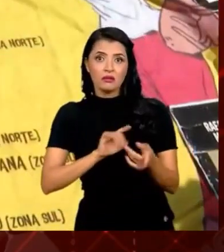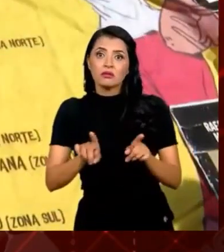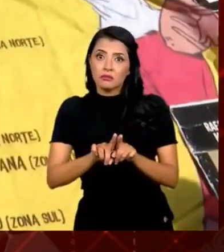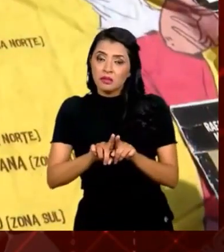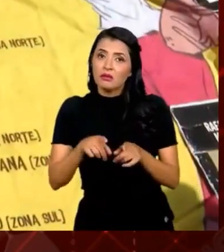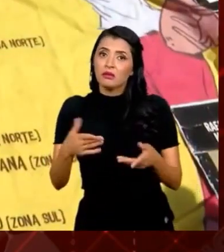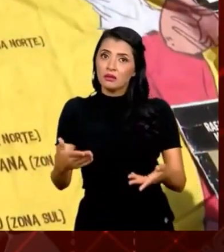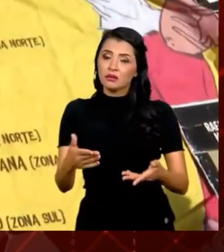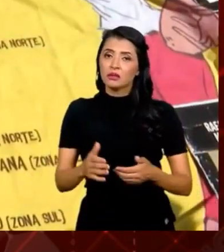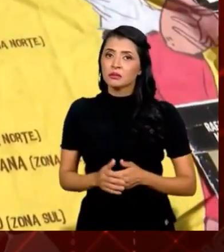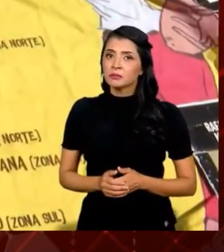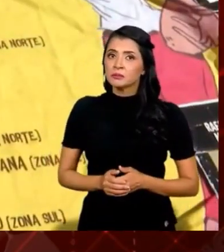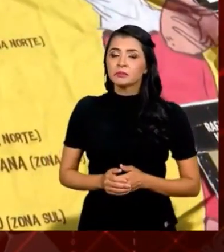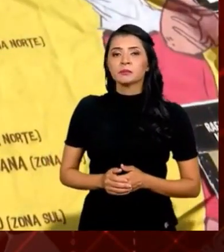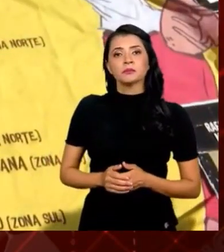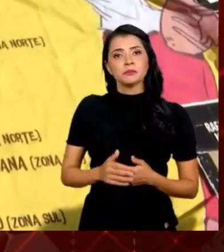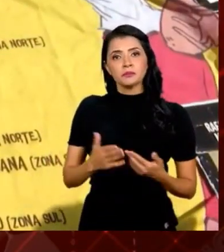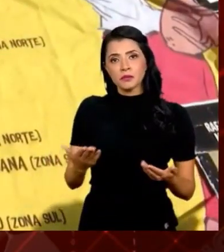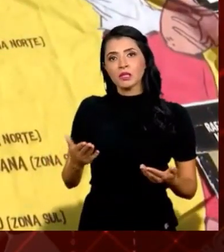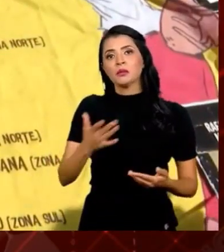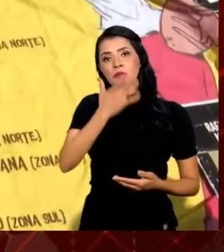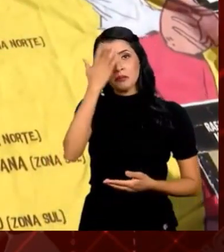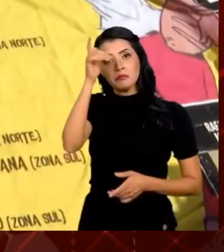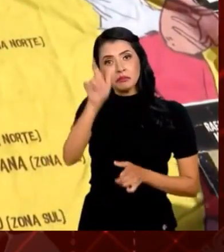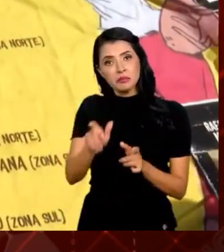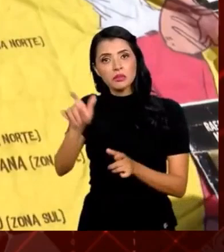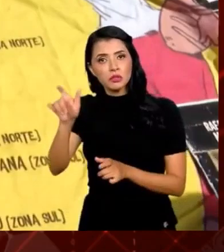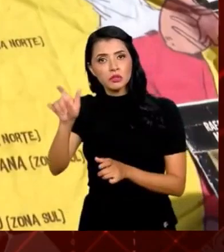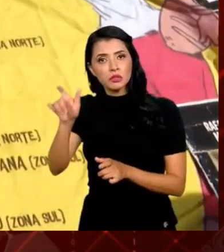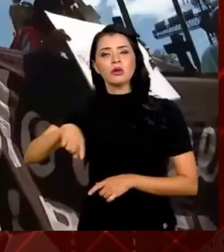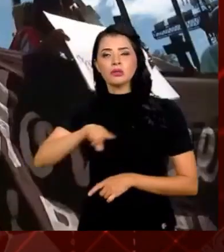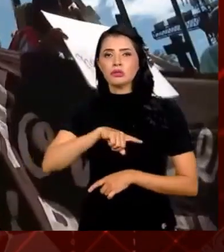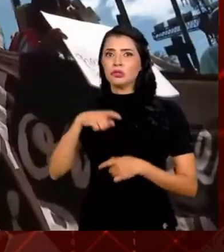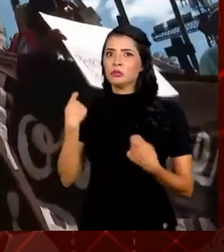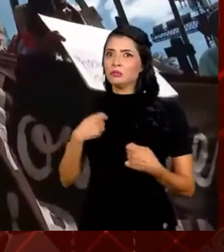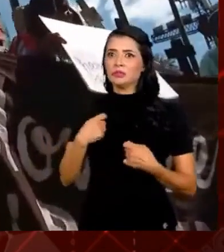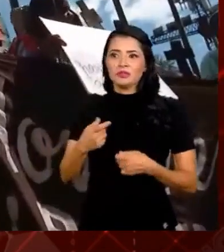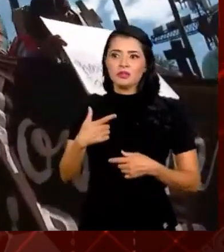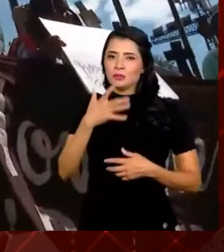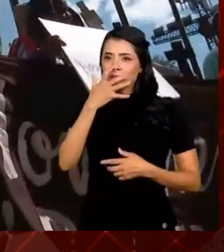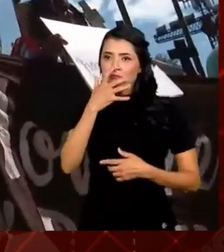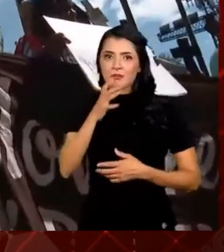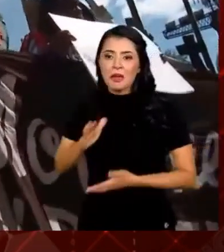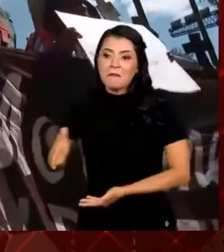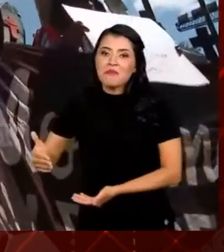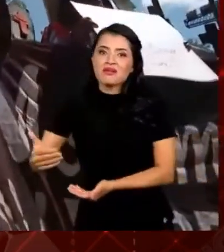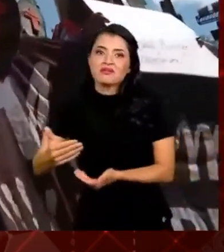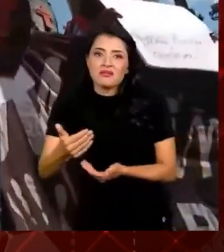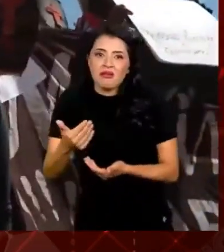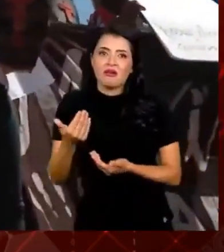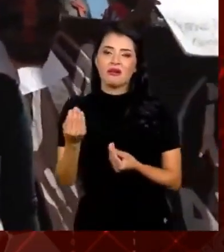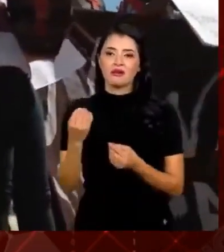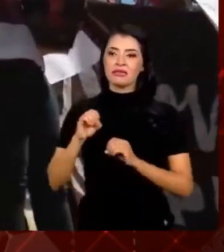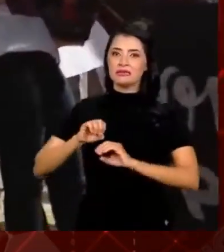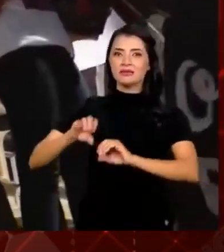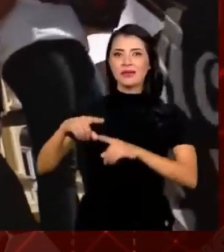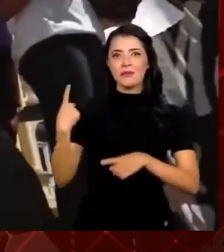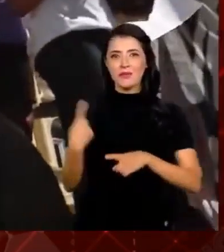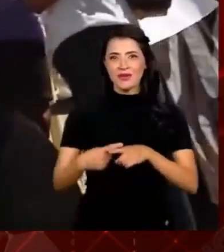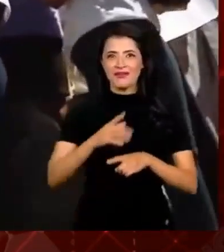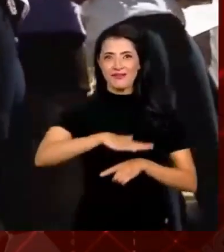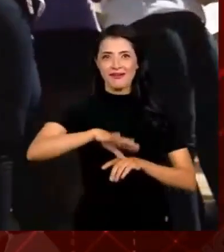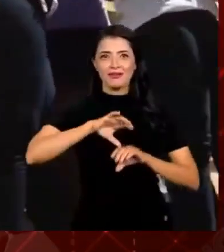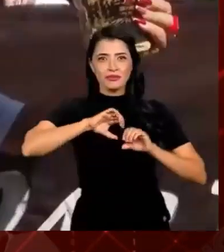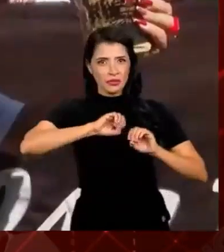seja, essas pessoas, a gente precisa ficar indignado, a gente precisa abraçar essas pessoas. Porque, veja, isso acho que envolve um aspecto